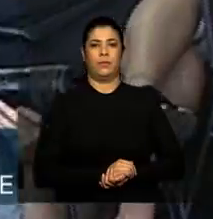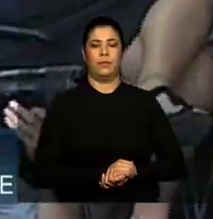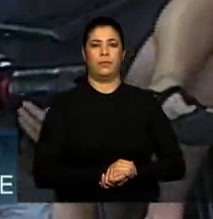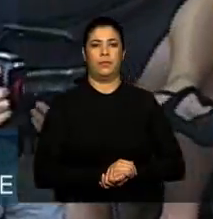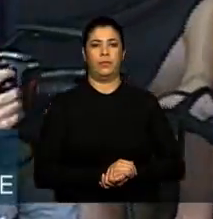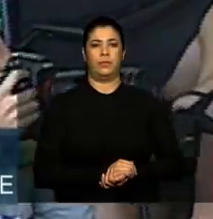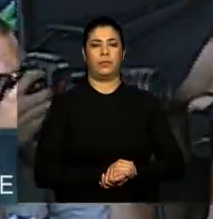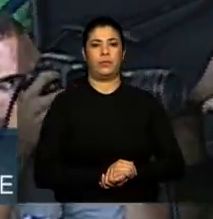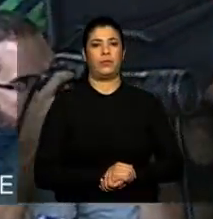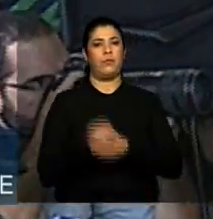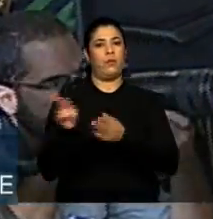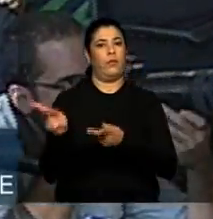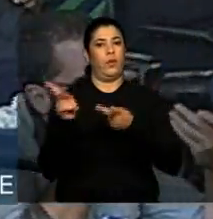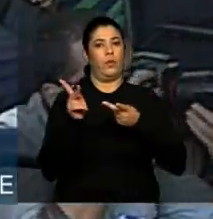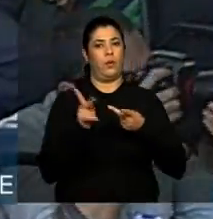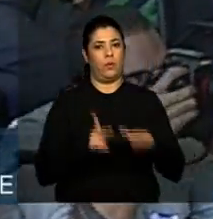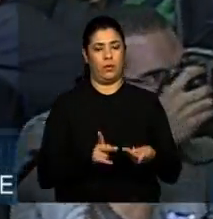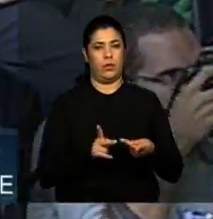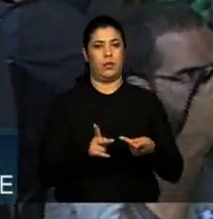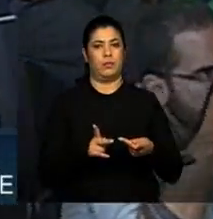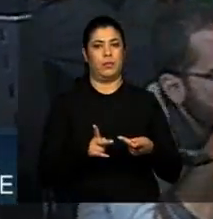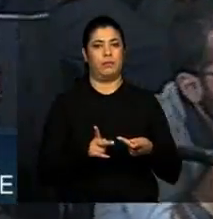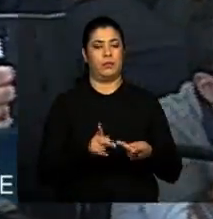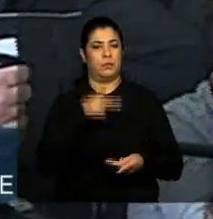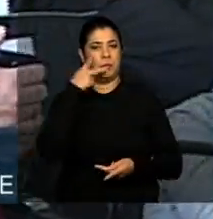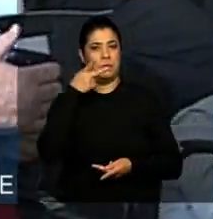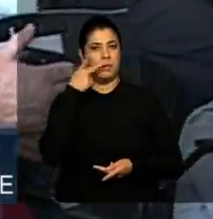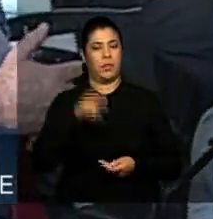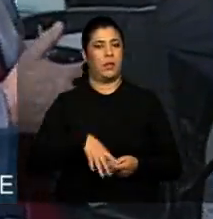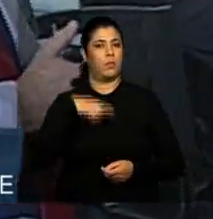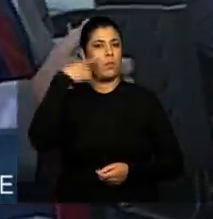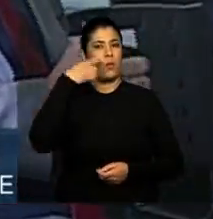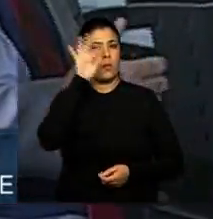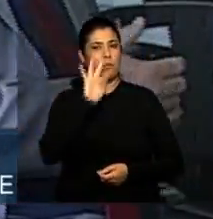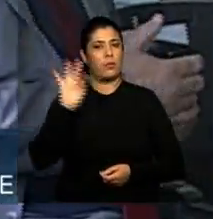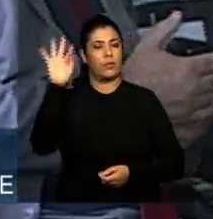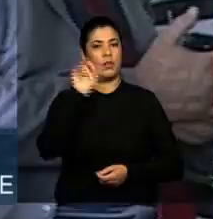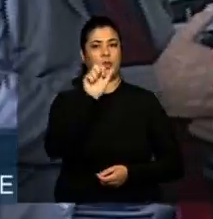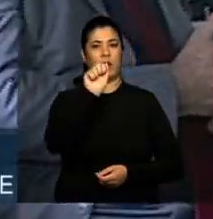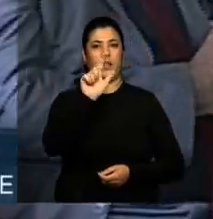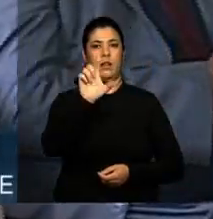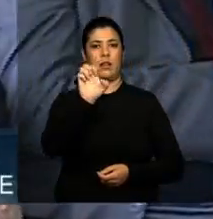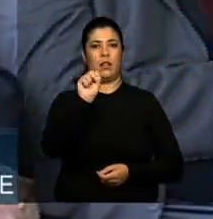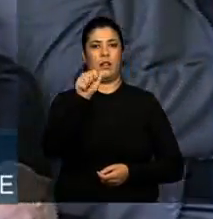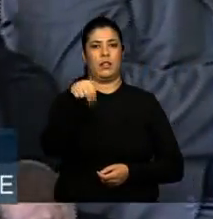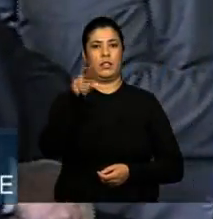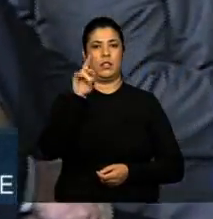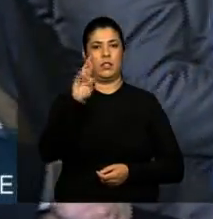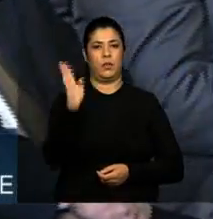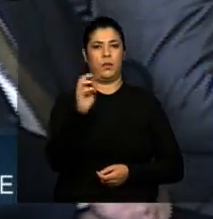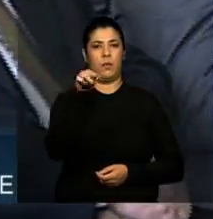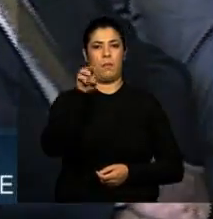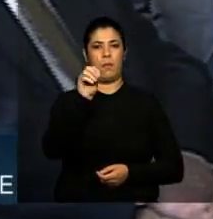Convidamos para fazer uso da palavra o senhor deputado federal Alessandro Molon.